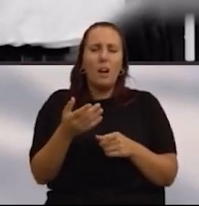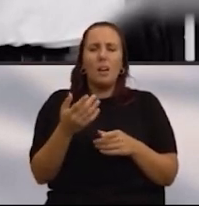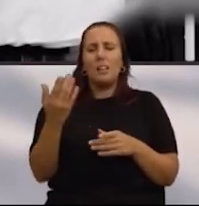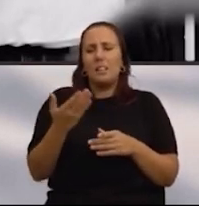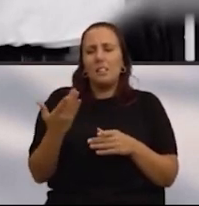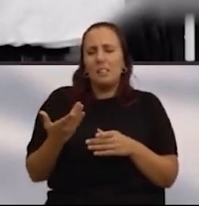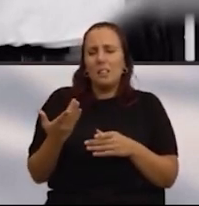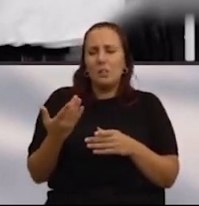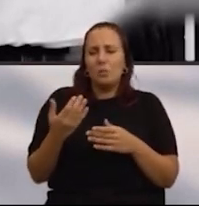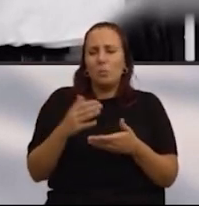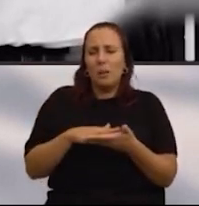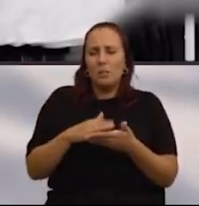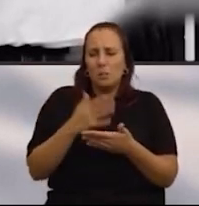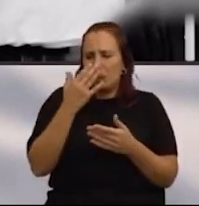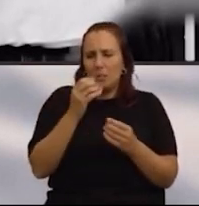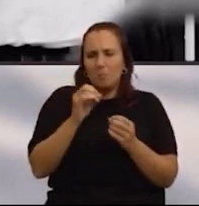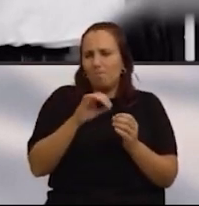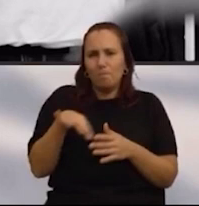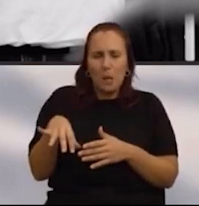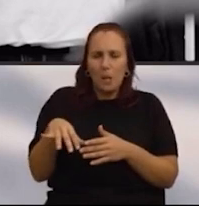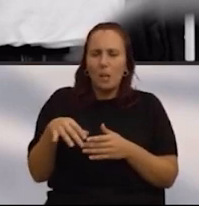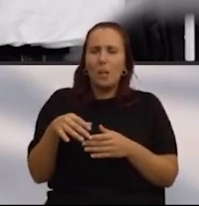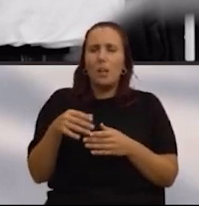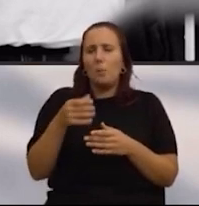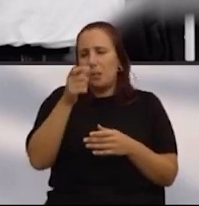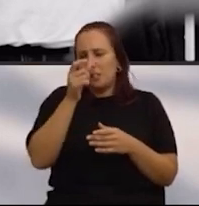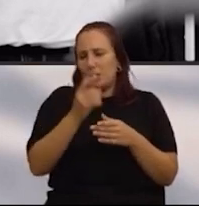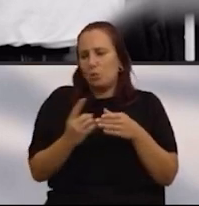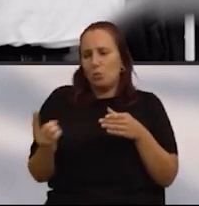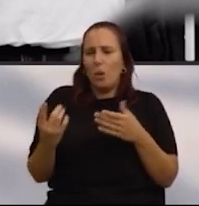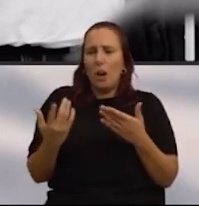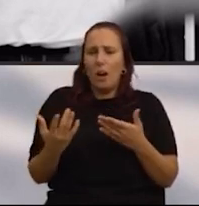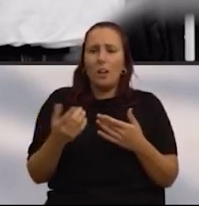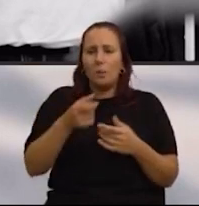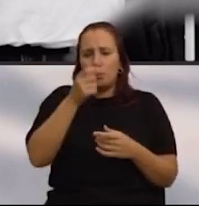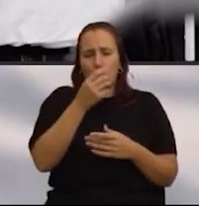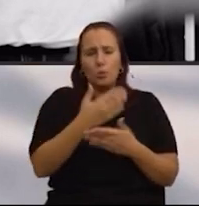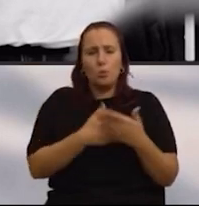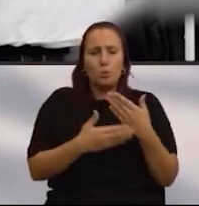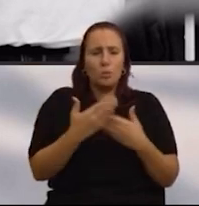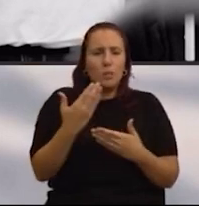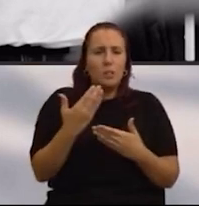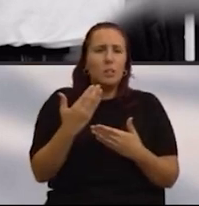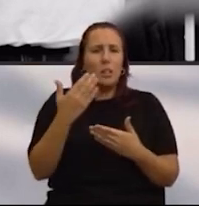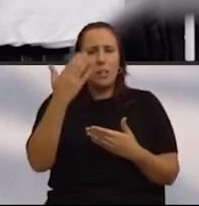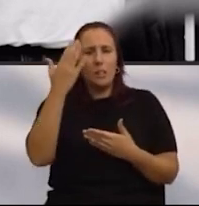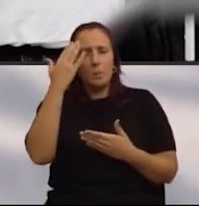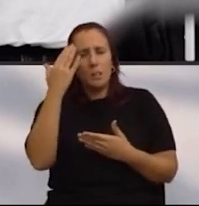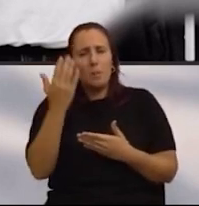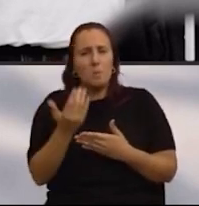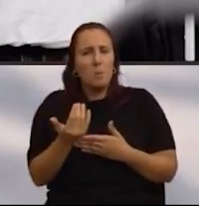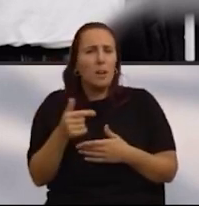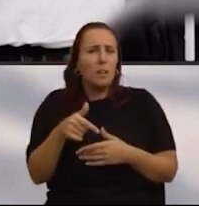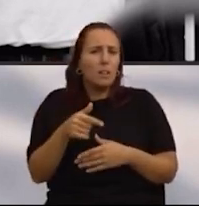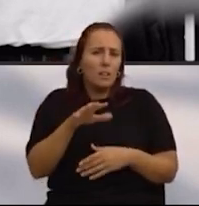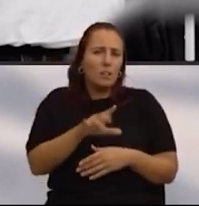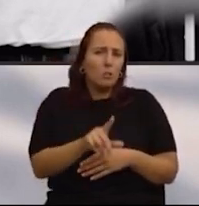fundamentais a muitas pessoas com deficiência e com incapacidades em Lisboa. E a verdade é que no que diz respeito a incapacidades,